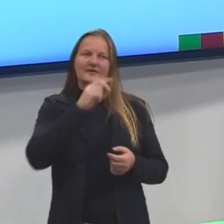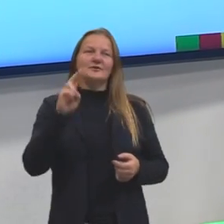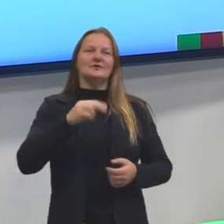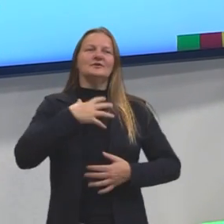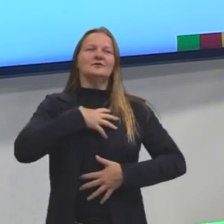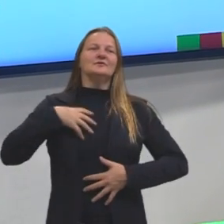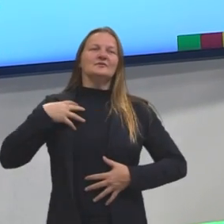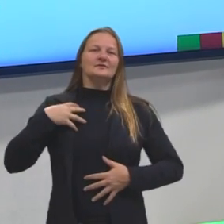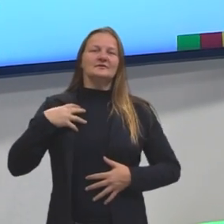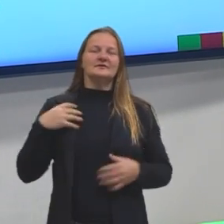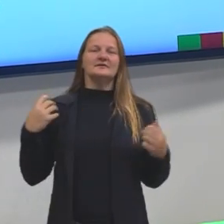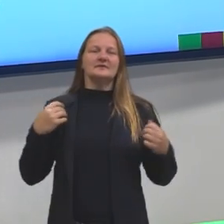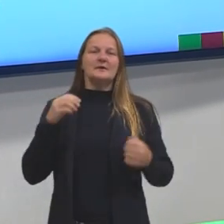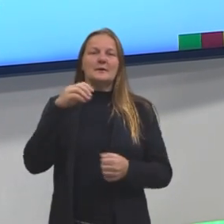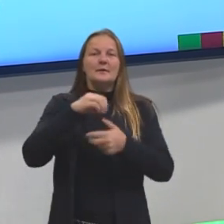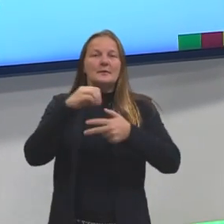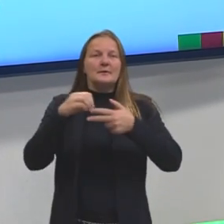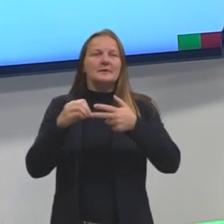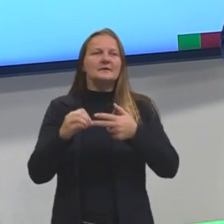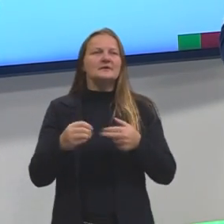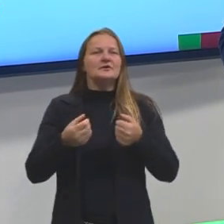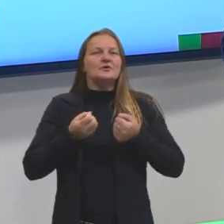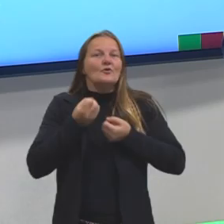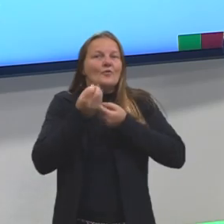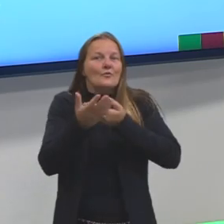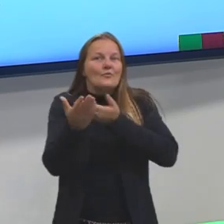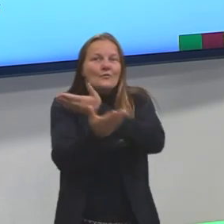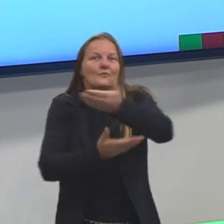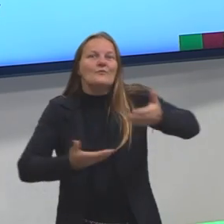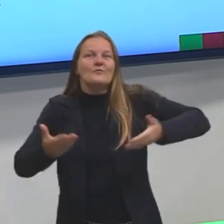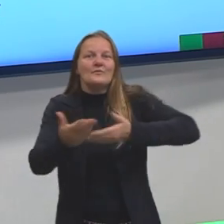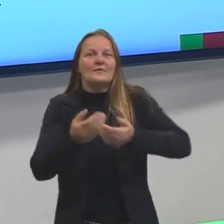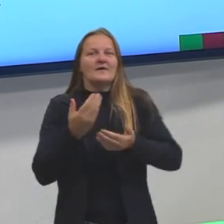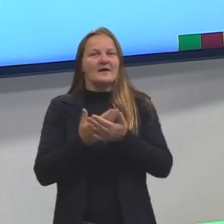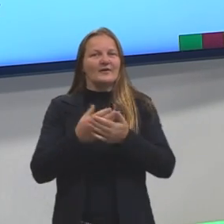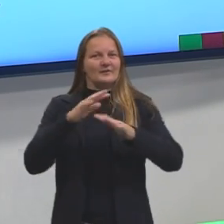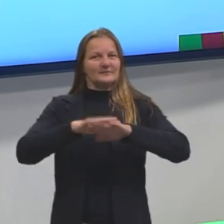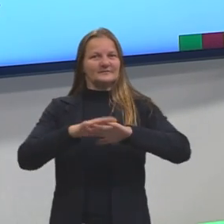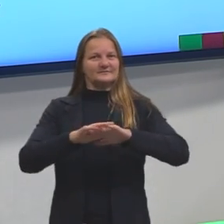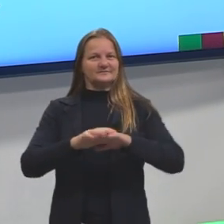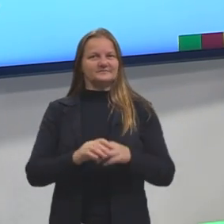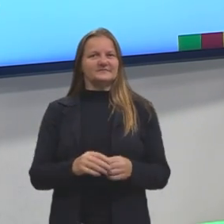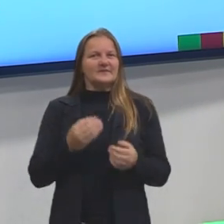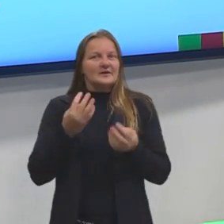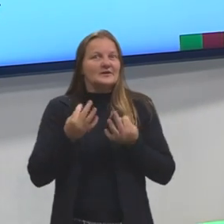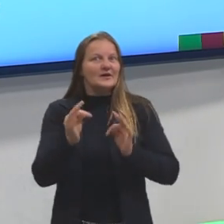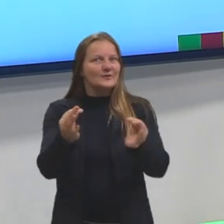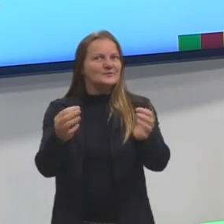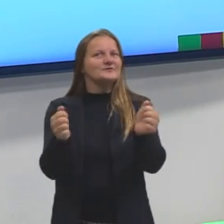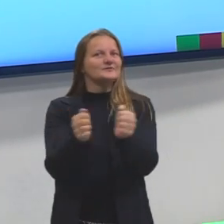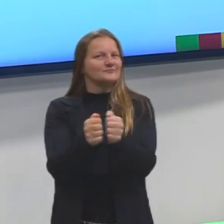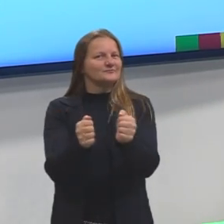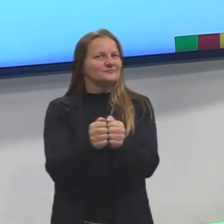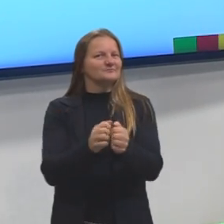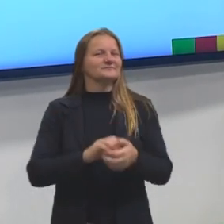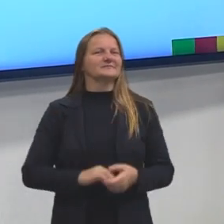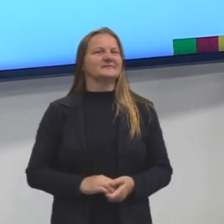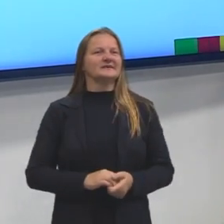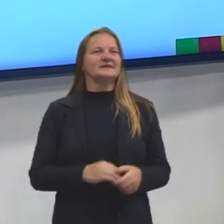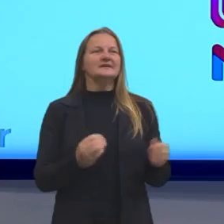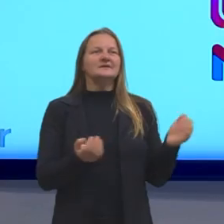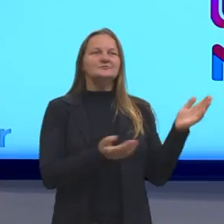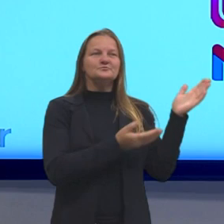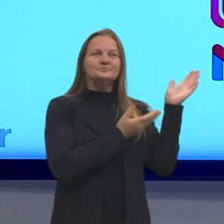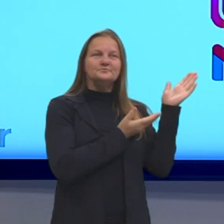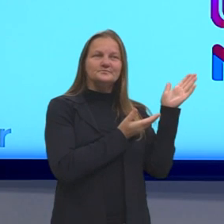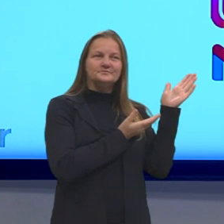camiseta do pré-ENEM e estou aqui para compartilhar com vocês mais uma aula de matemática e suas tecnologias. Deixo aqui para